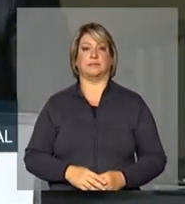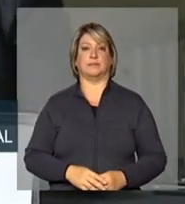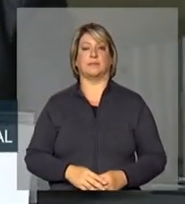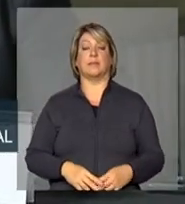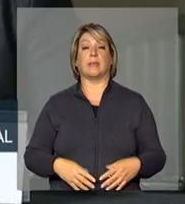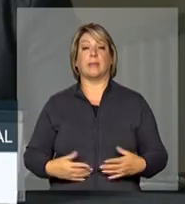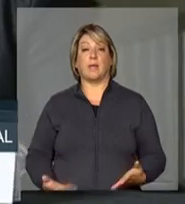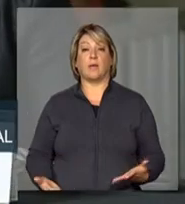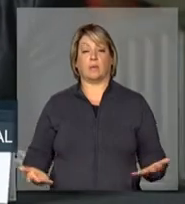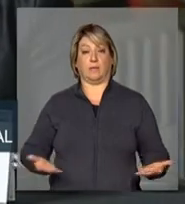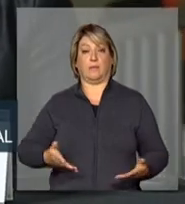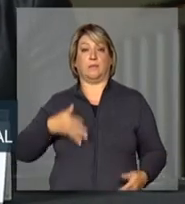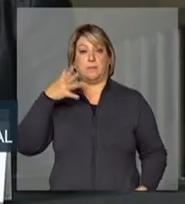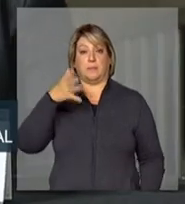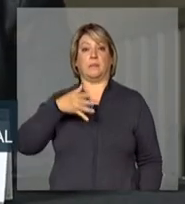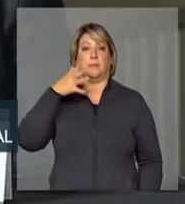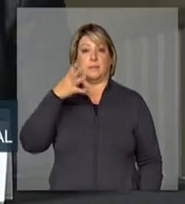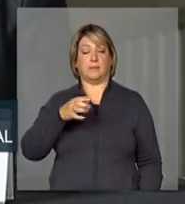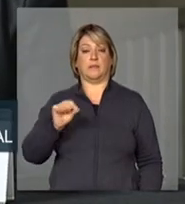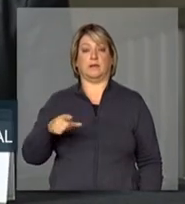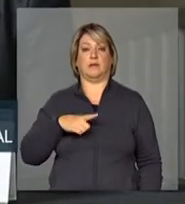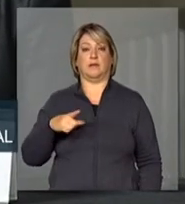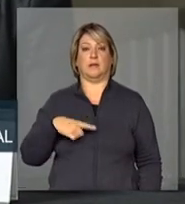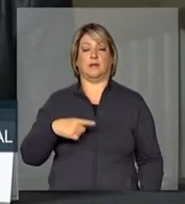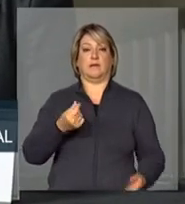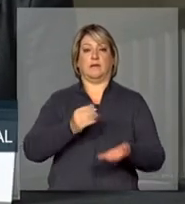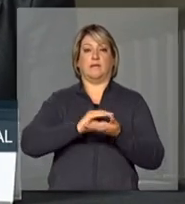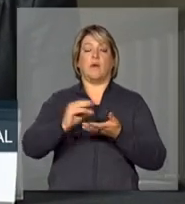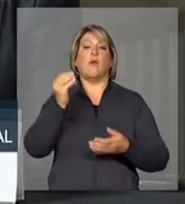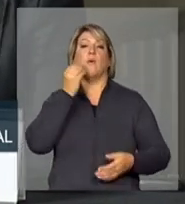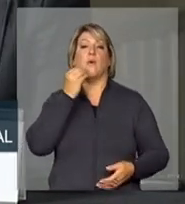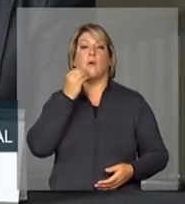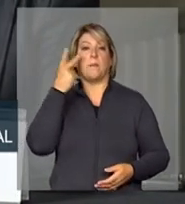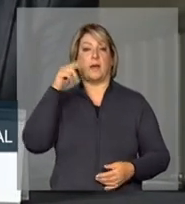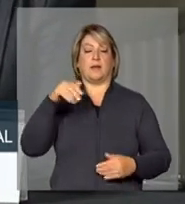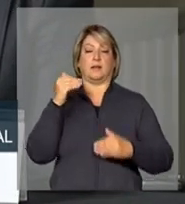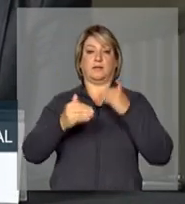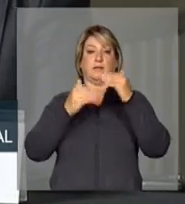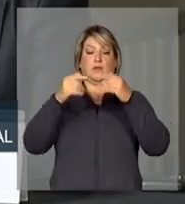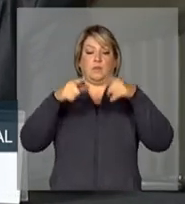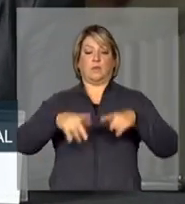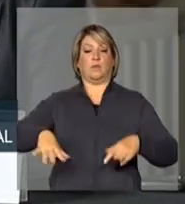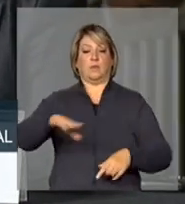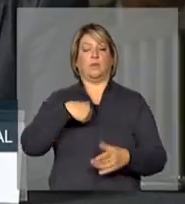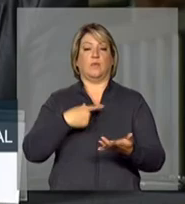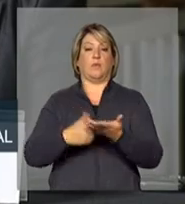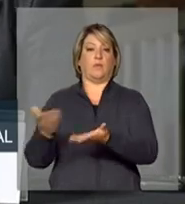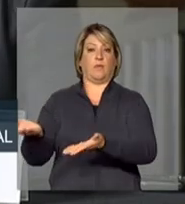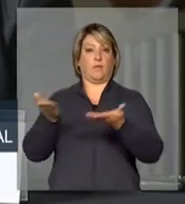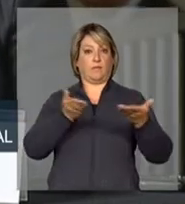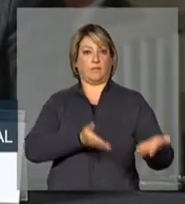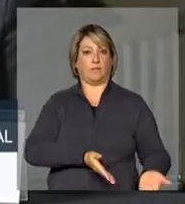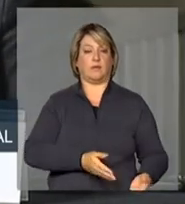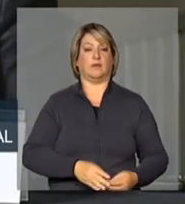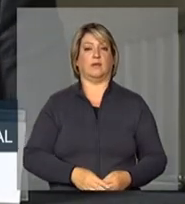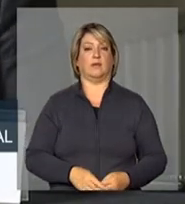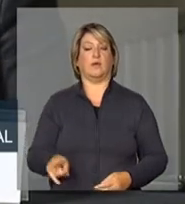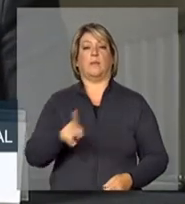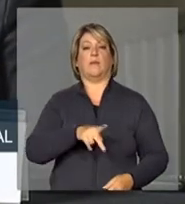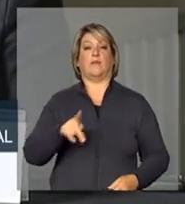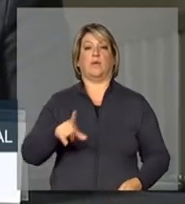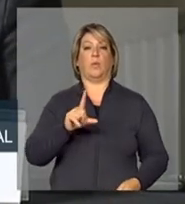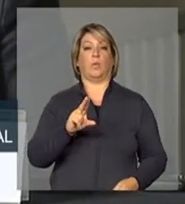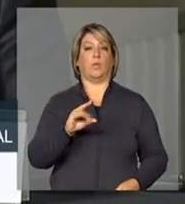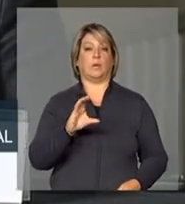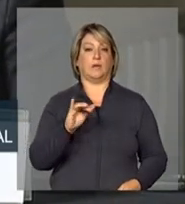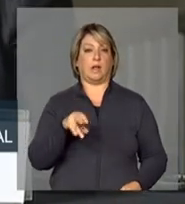Então, com a palestra Dinâmica do Investimento, Oportunidade para o Desenvolvimento Regional, eu convido o professor